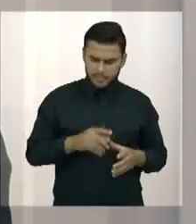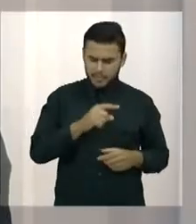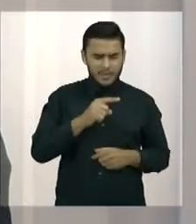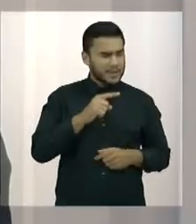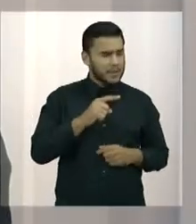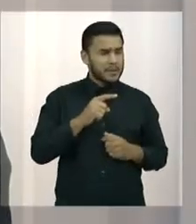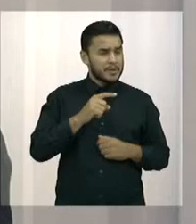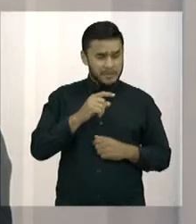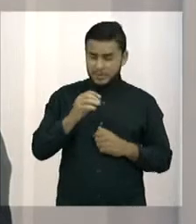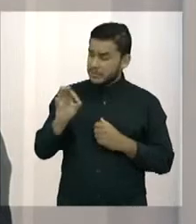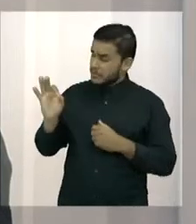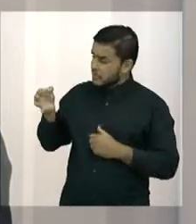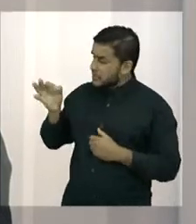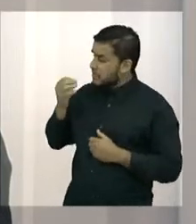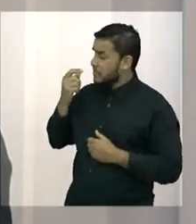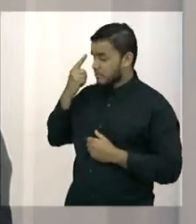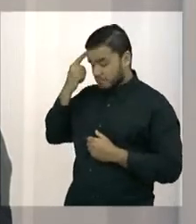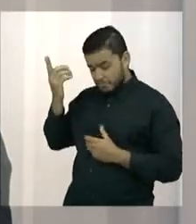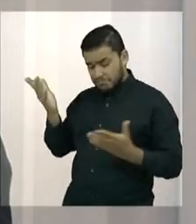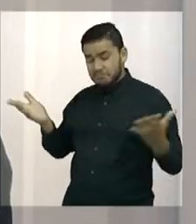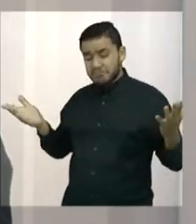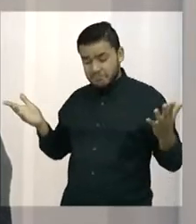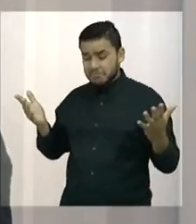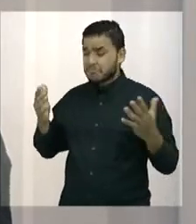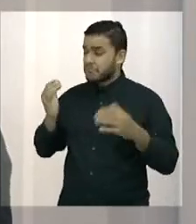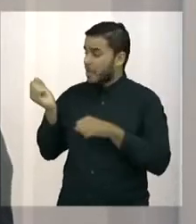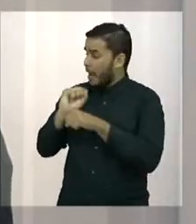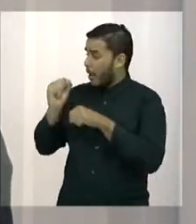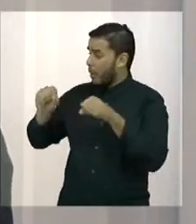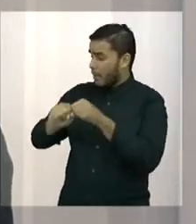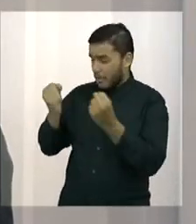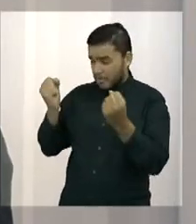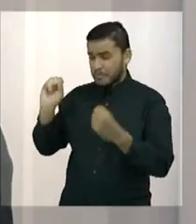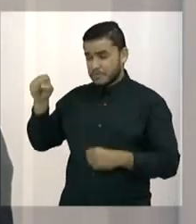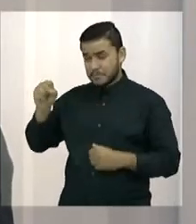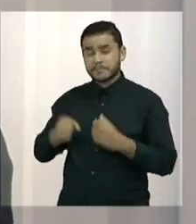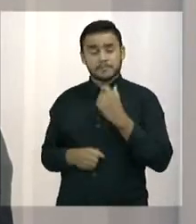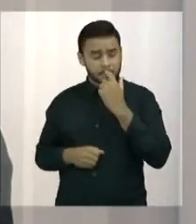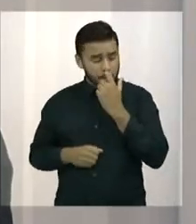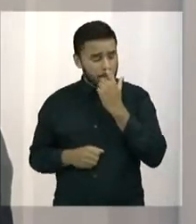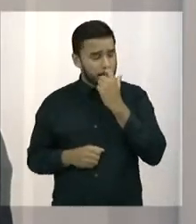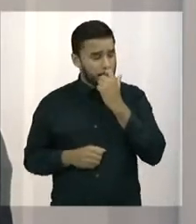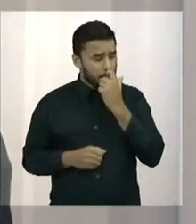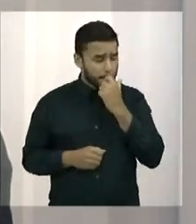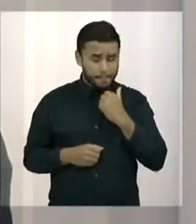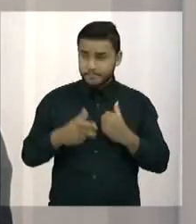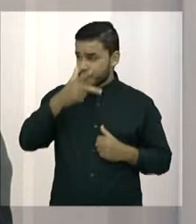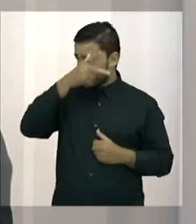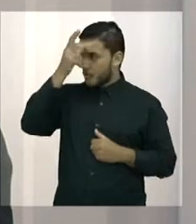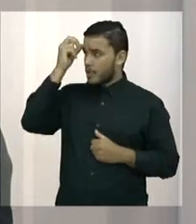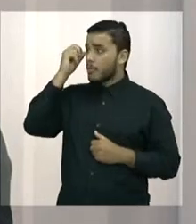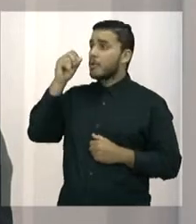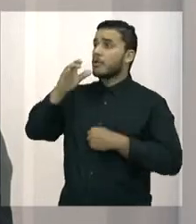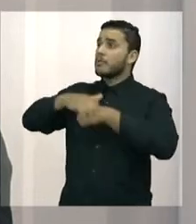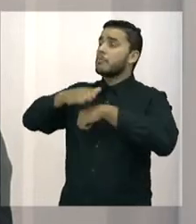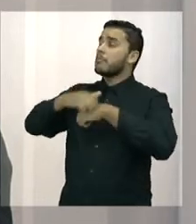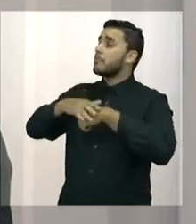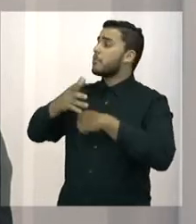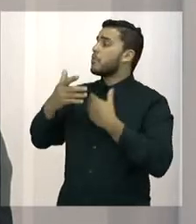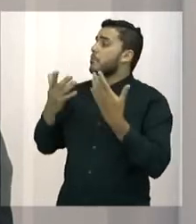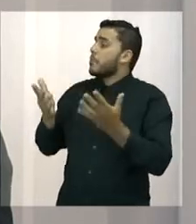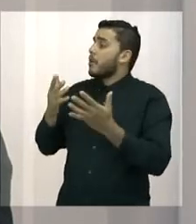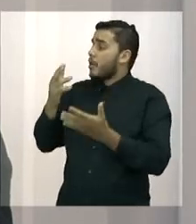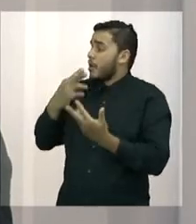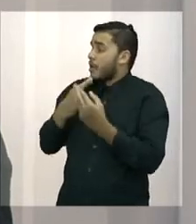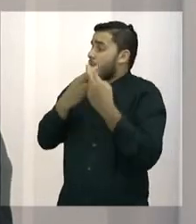buraqueira. É carro quebrando direto. Quebrando direto. Infelizmente, a prefeitura não é responsabilizada. Porque se fosse